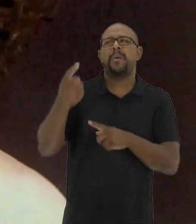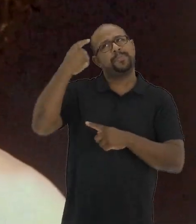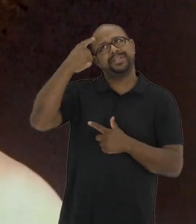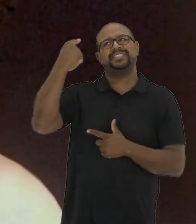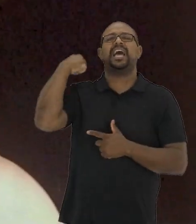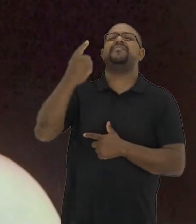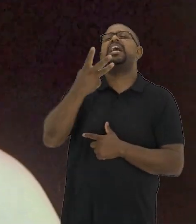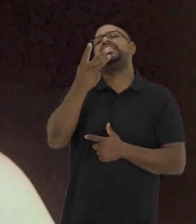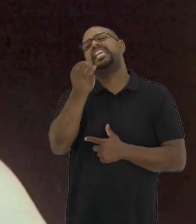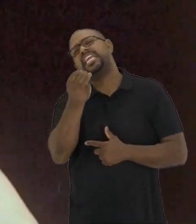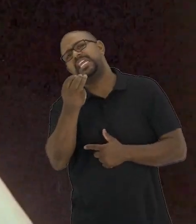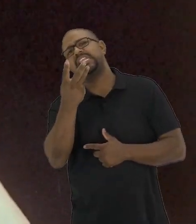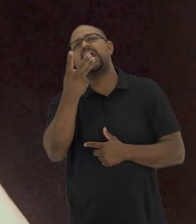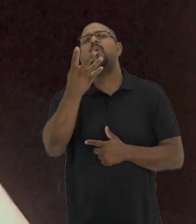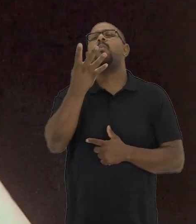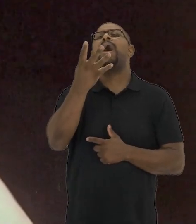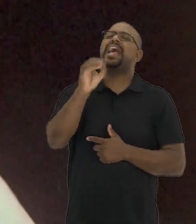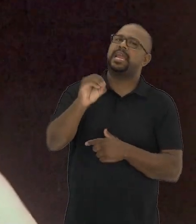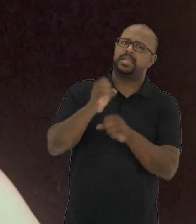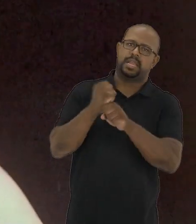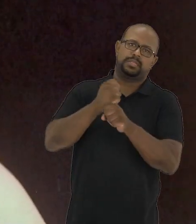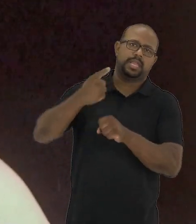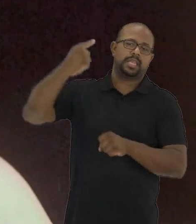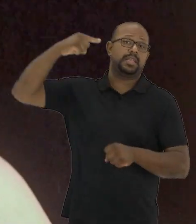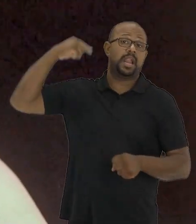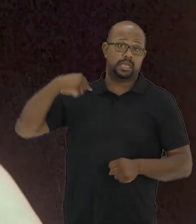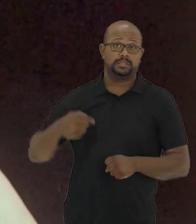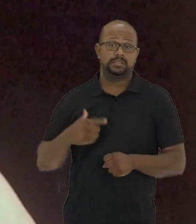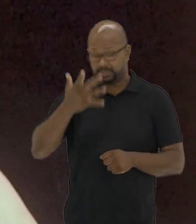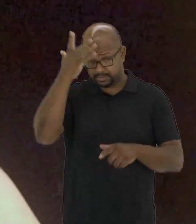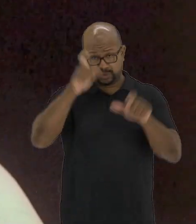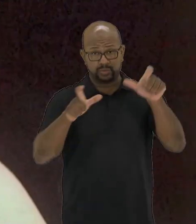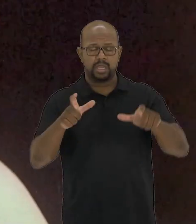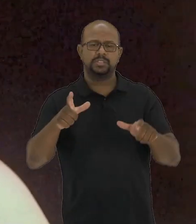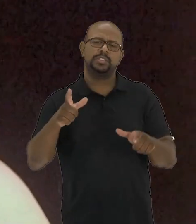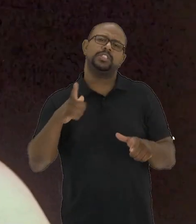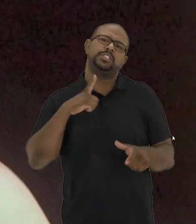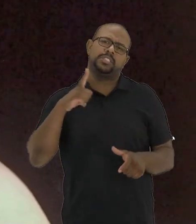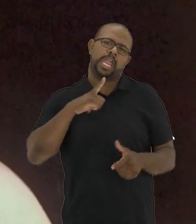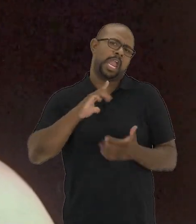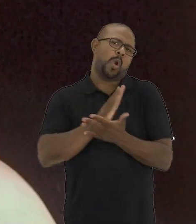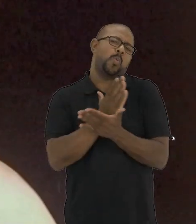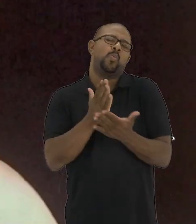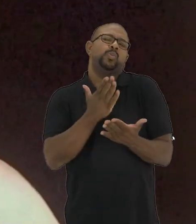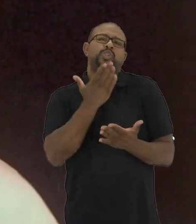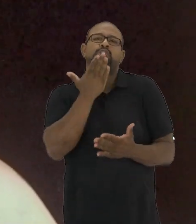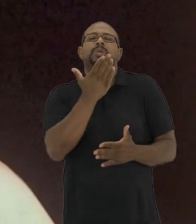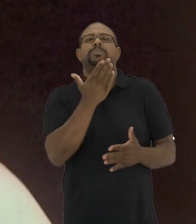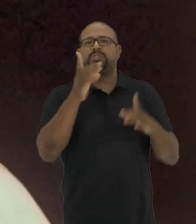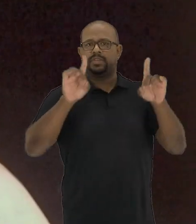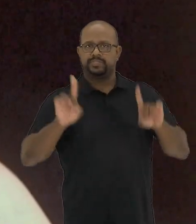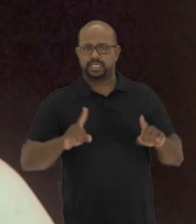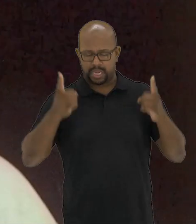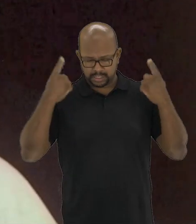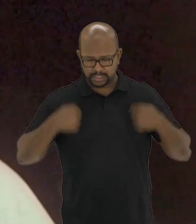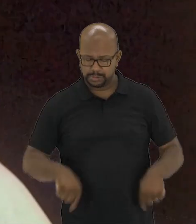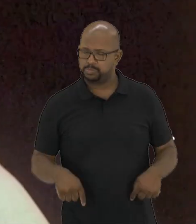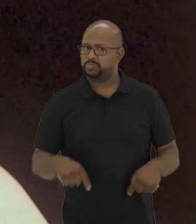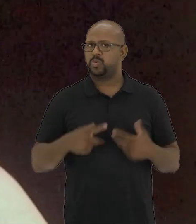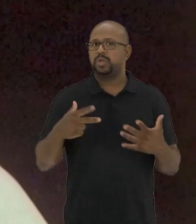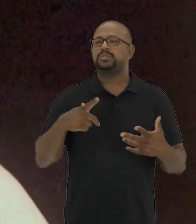que víamos há 30 ou 40 anos atrás. As pessoas que vivem a experiência de alguma forma de deficiência